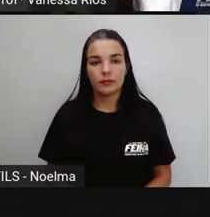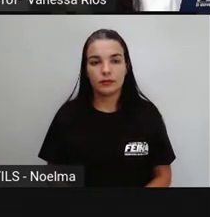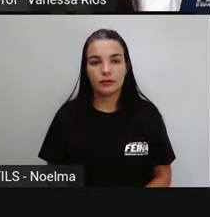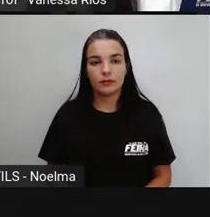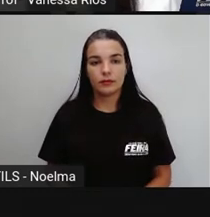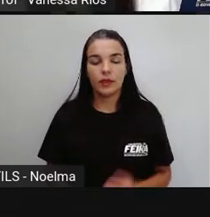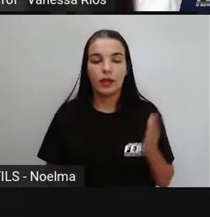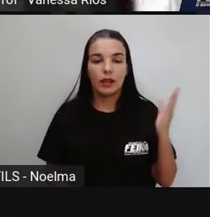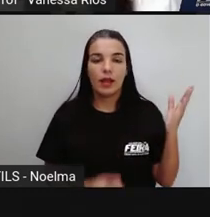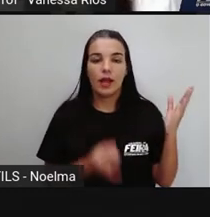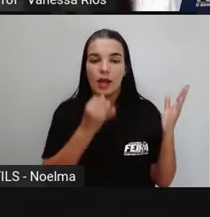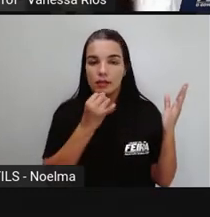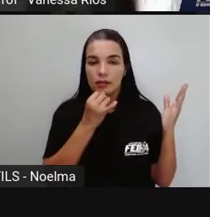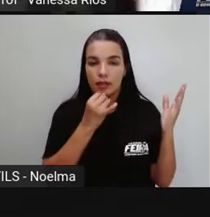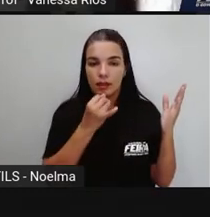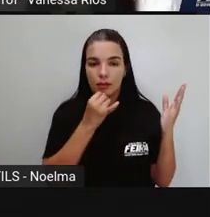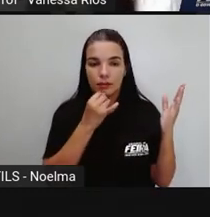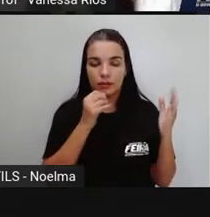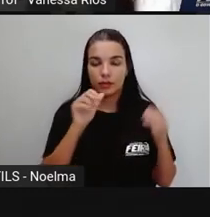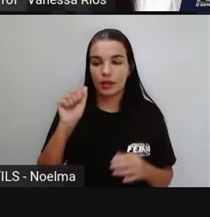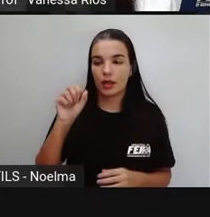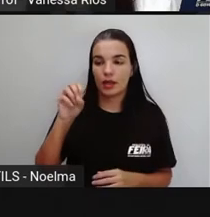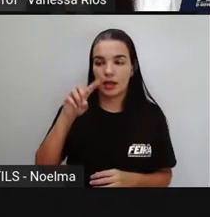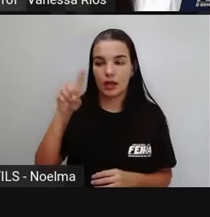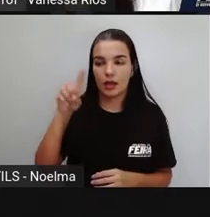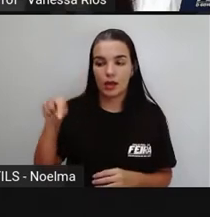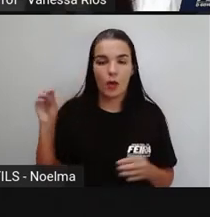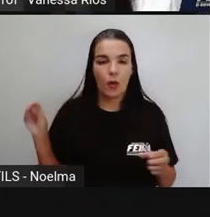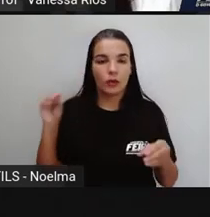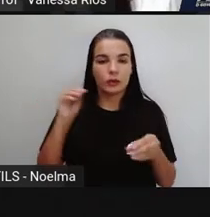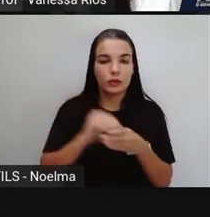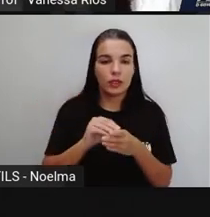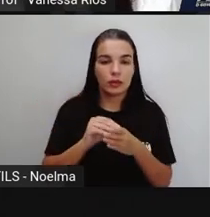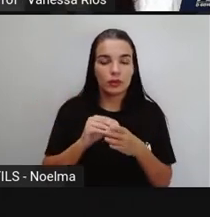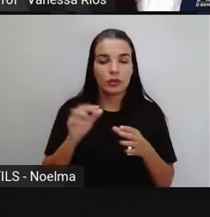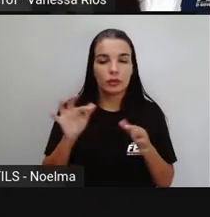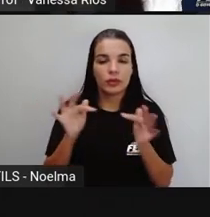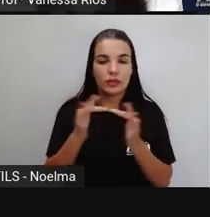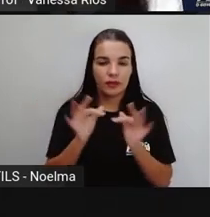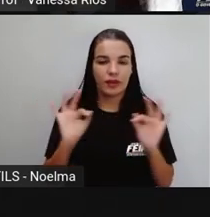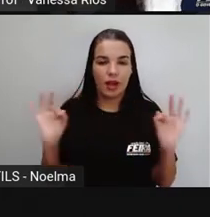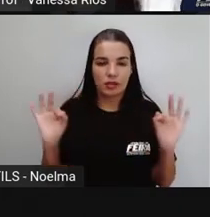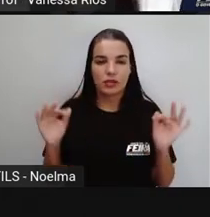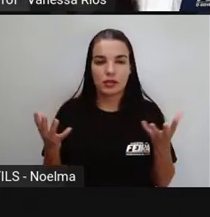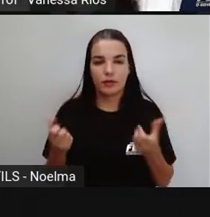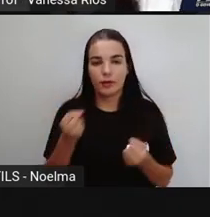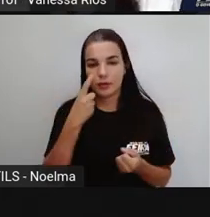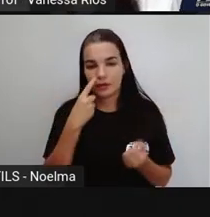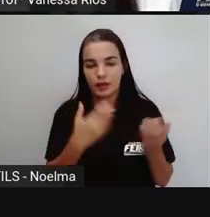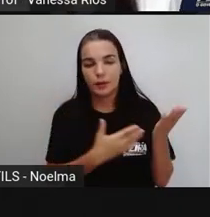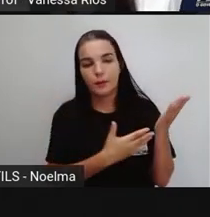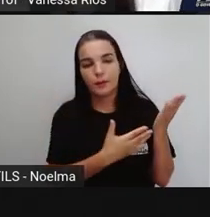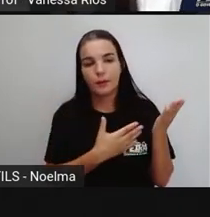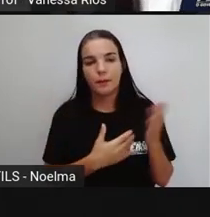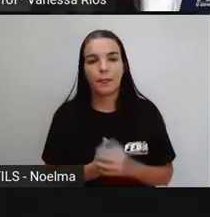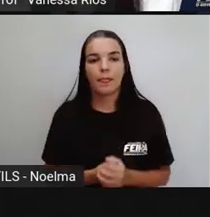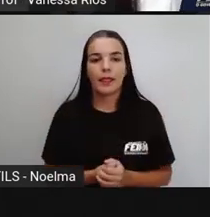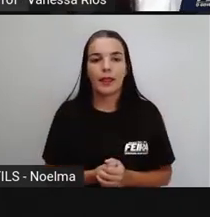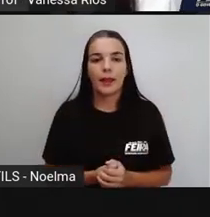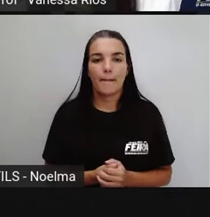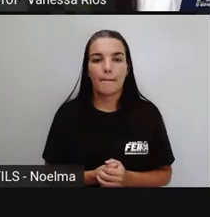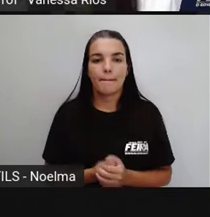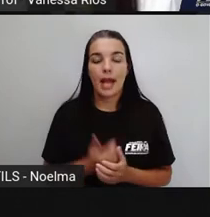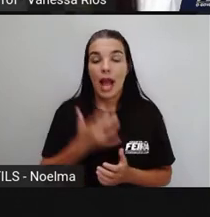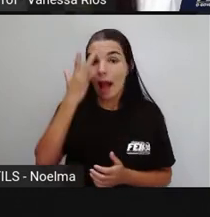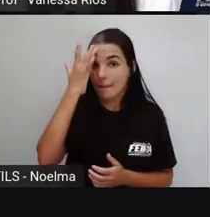E aí exemplos, né? Desses verbos ou de os verbos dentro aí de frases. Na prática, de forma prática. Então,